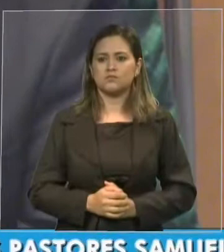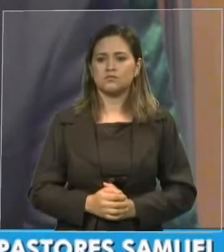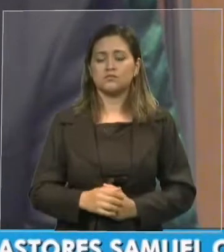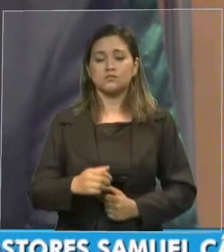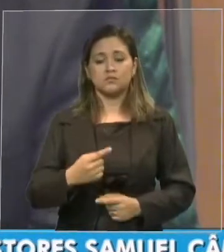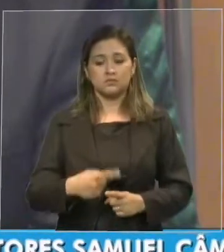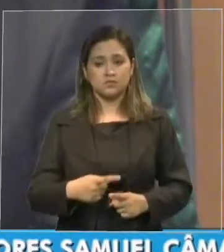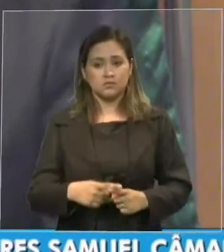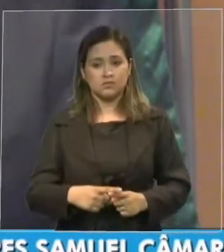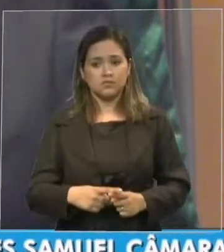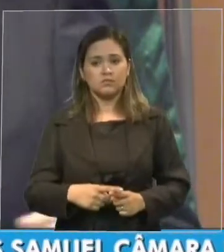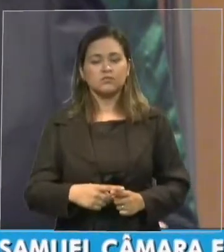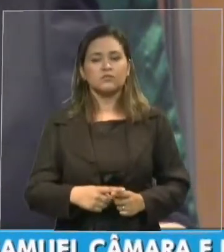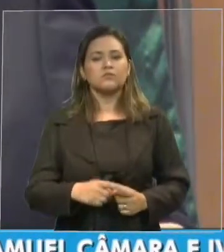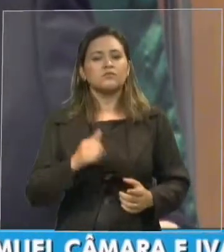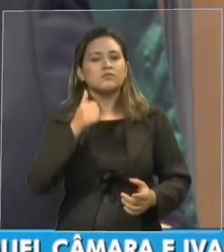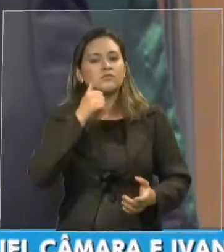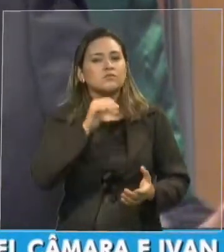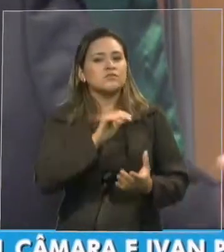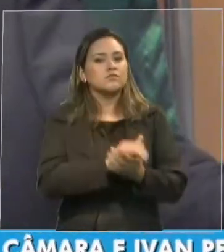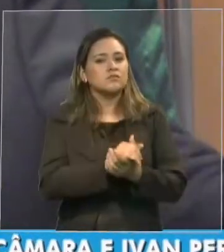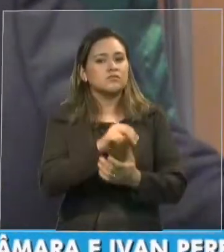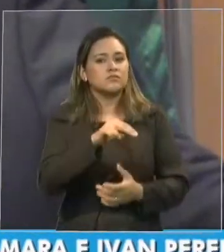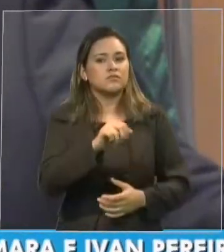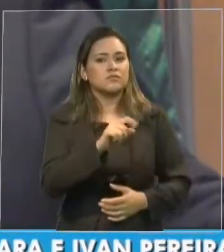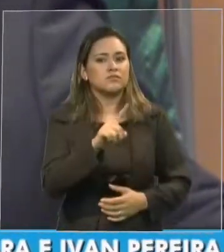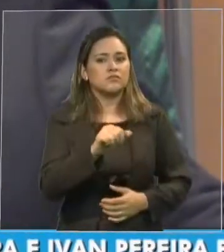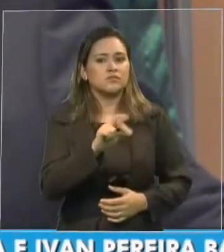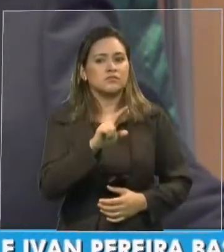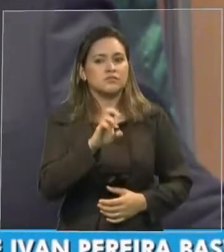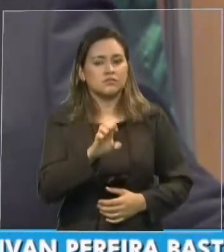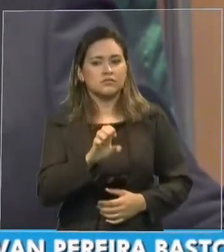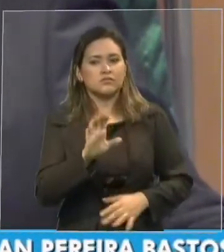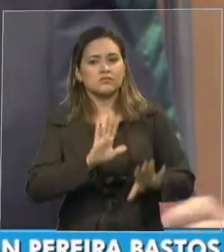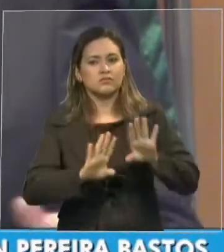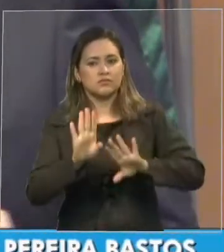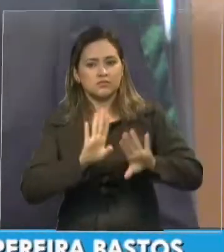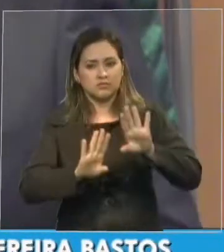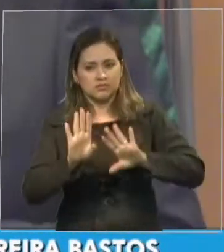Nazaré cuida muito bem, elegante. Quero ter a mesma sorte que ele.